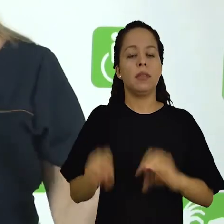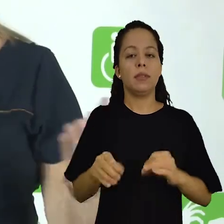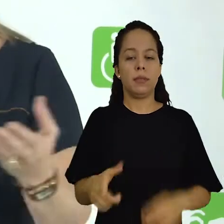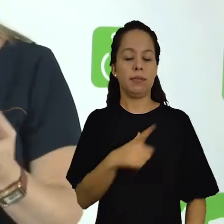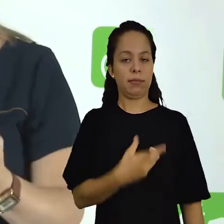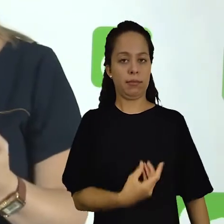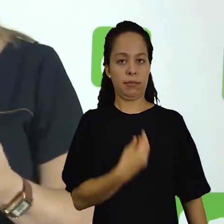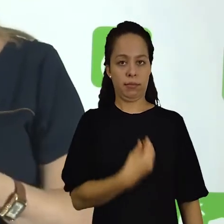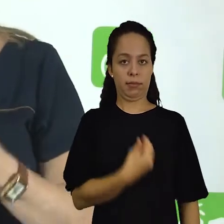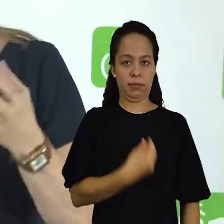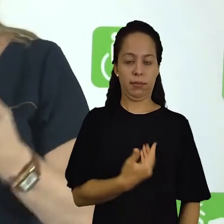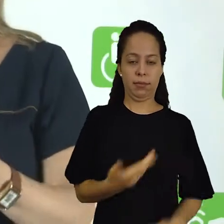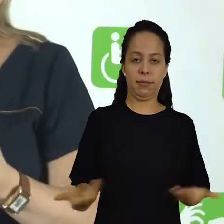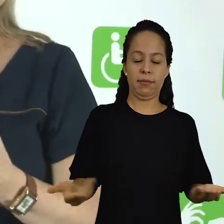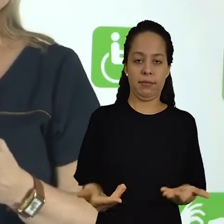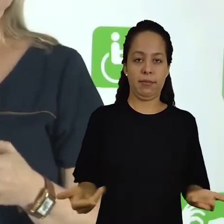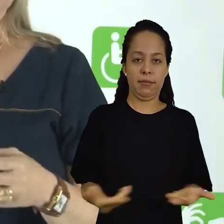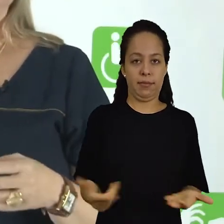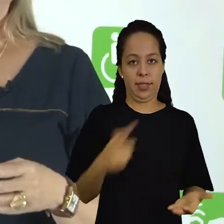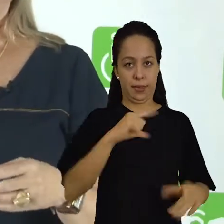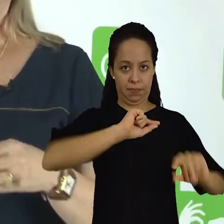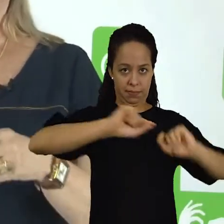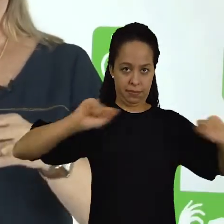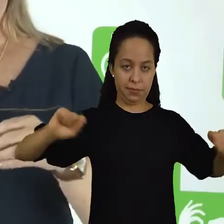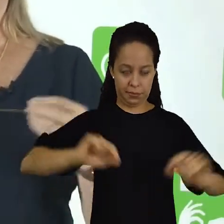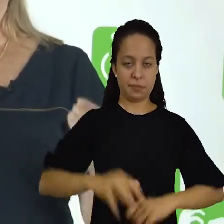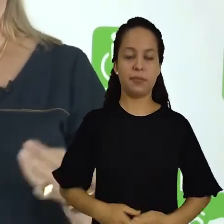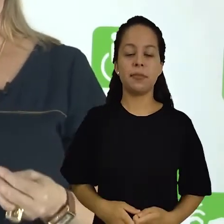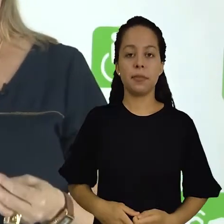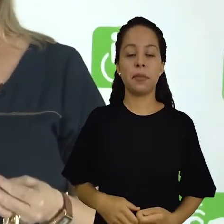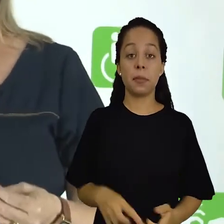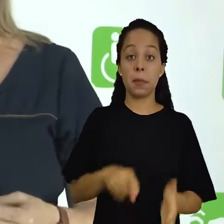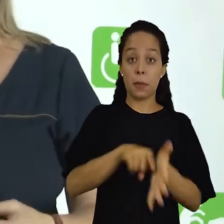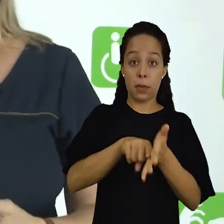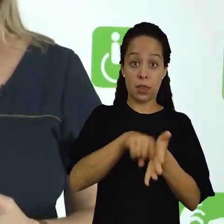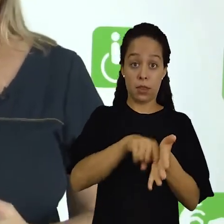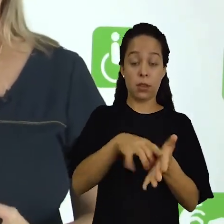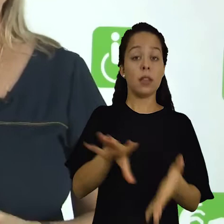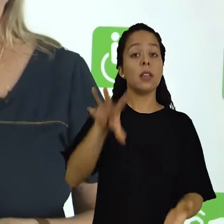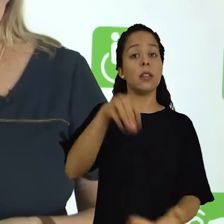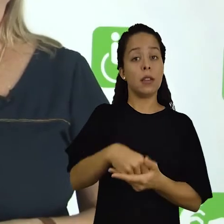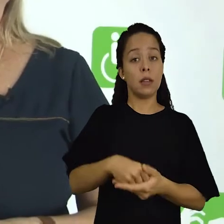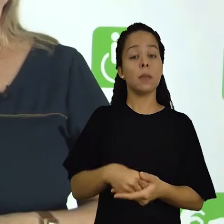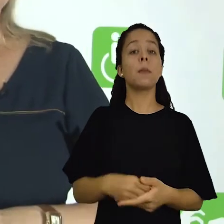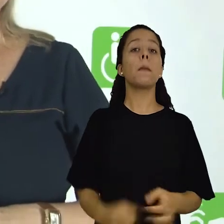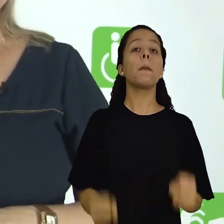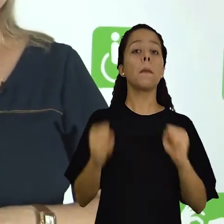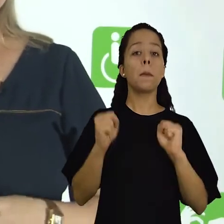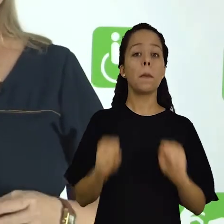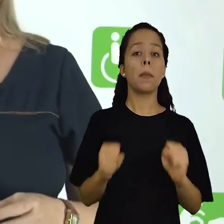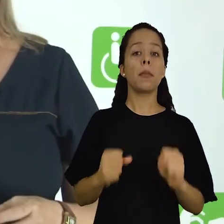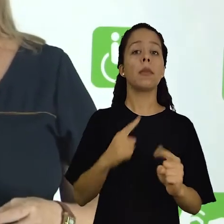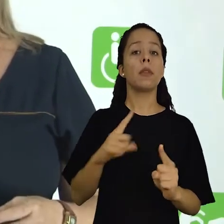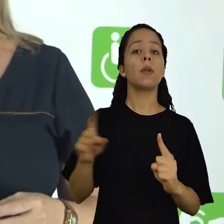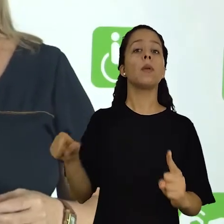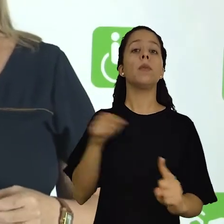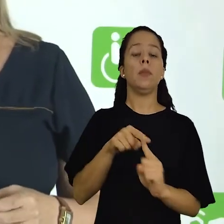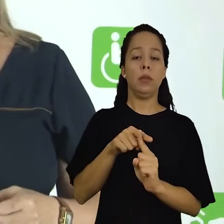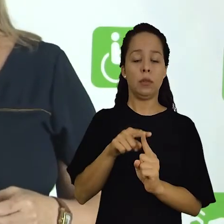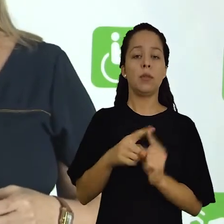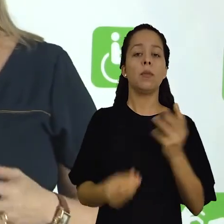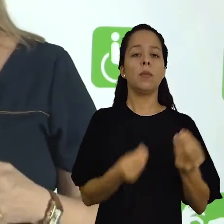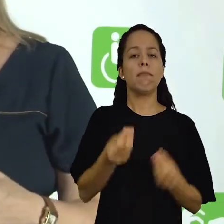sistemas educacionais vigentes que aí estão. A pesquisa também, ela pode acontecer